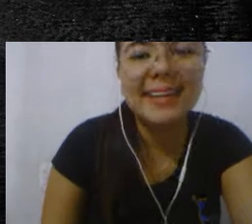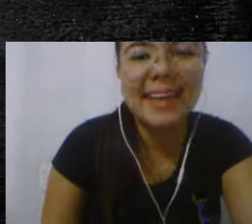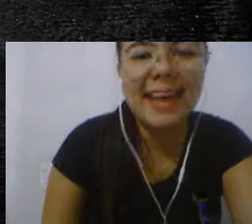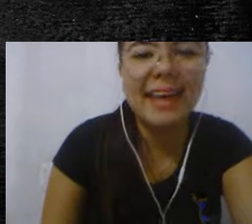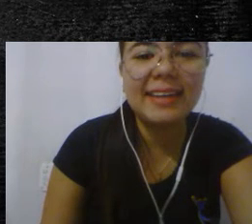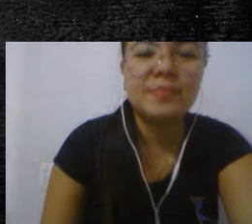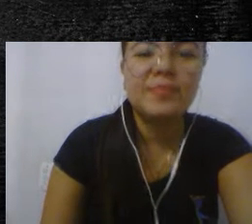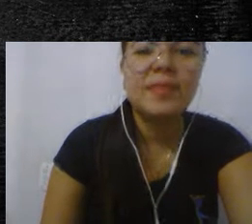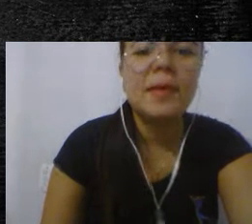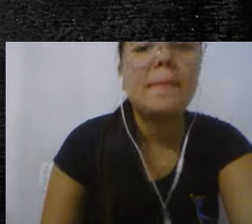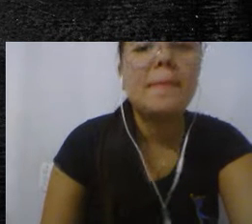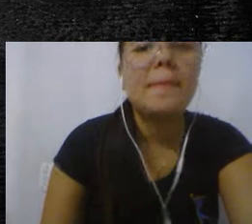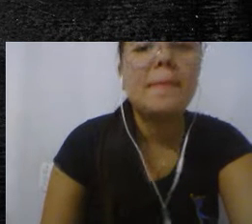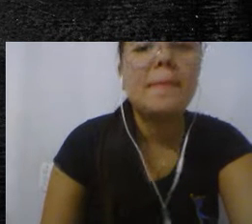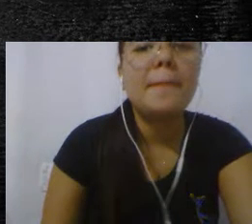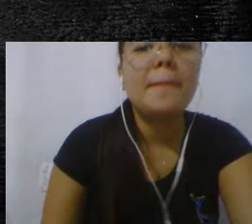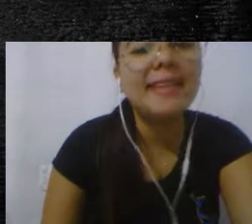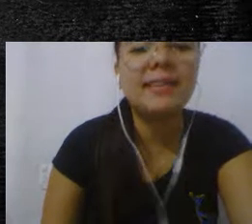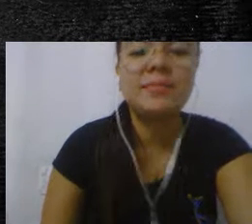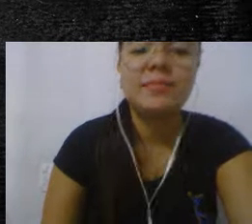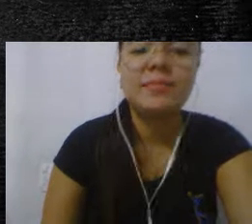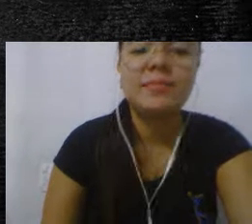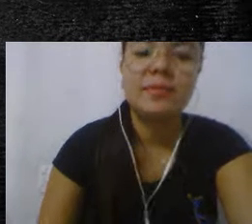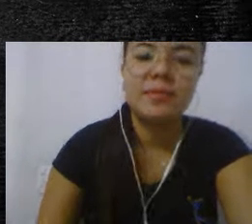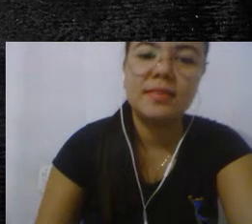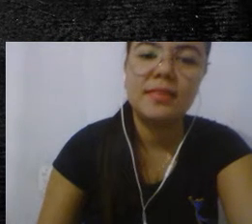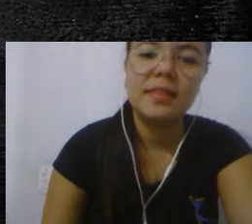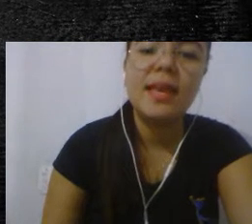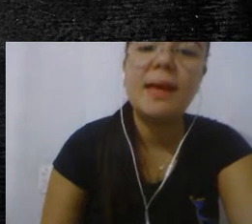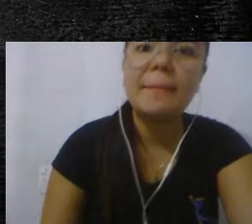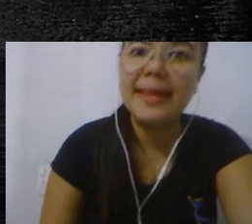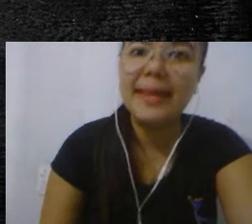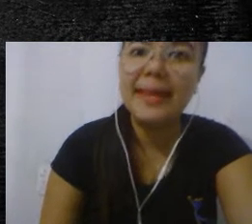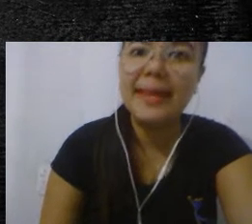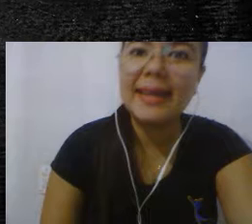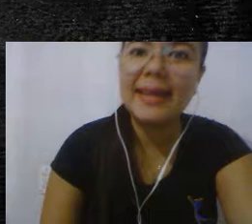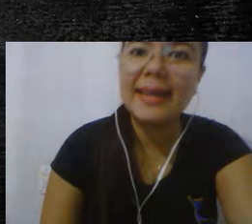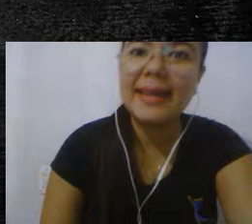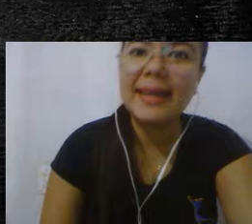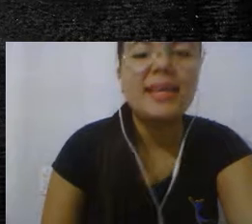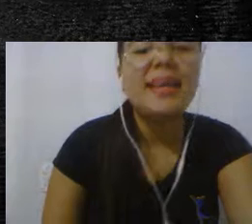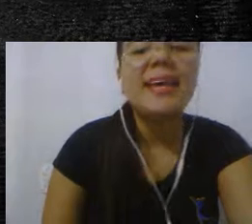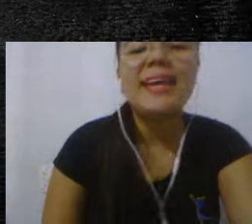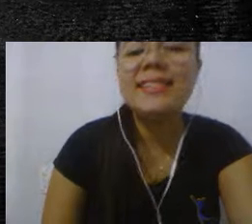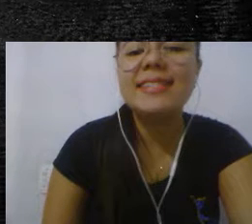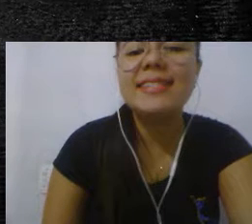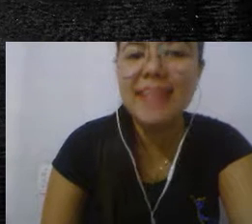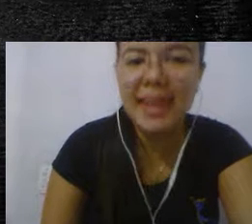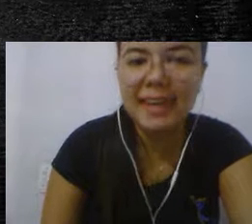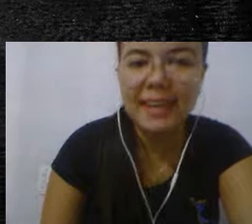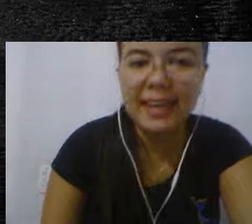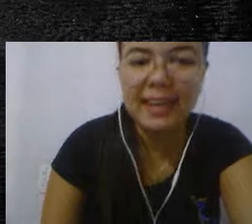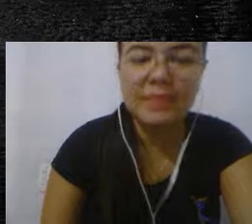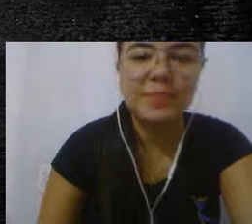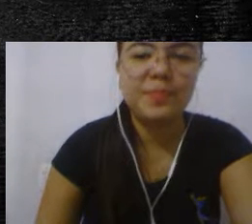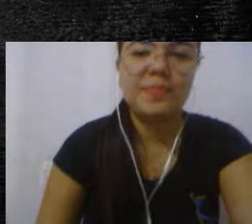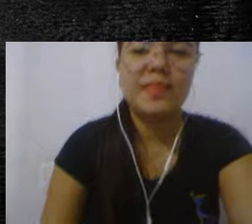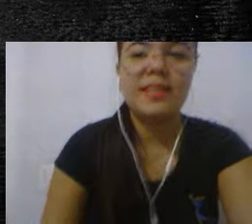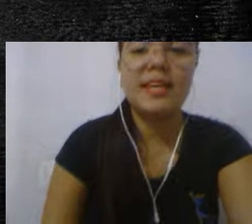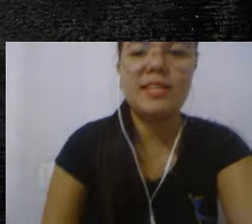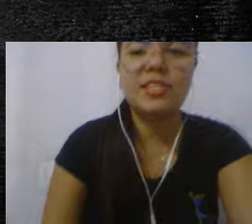Maria Clara, Marina, Matheus, Estela